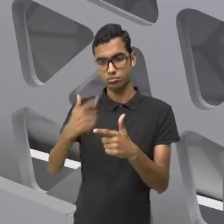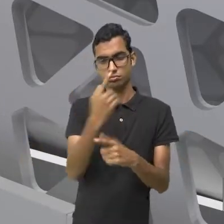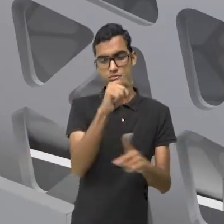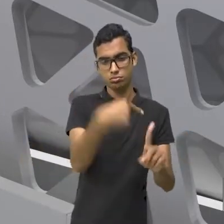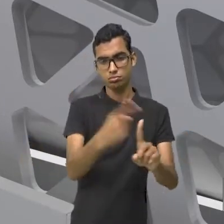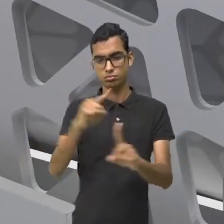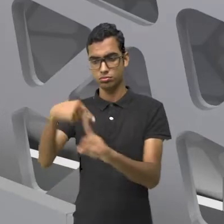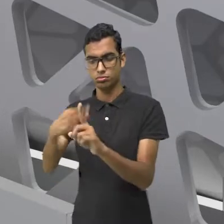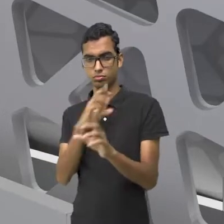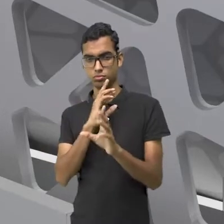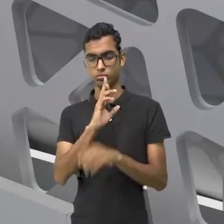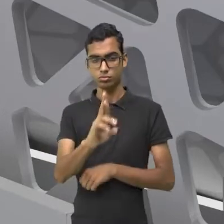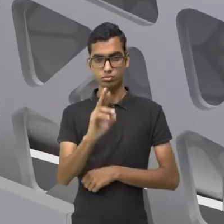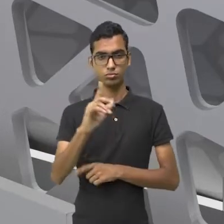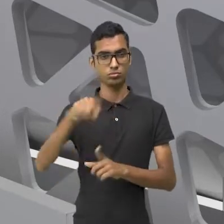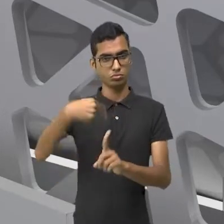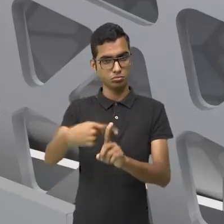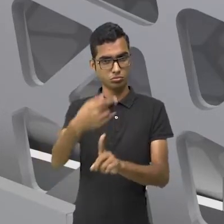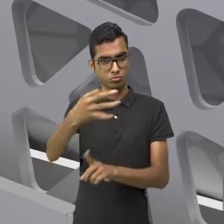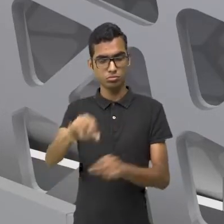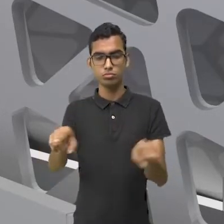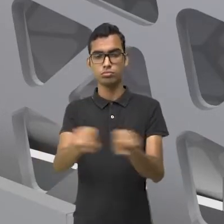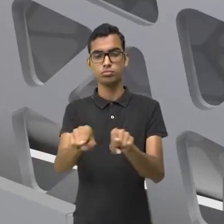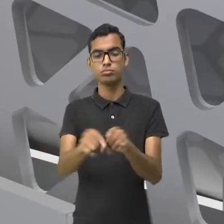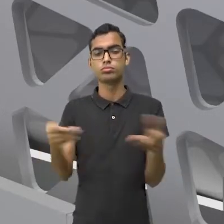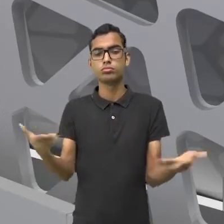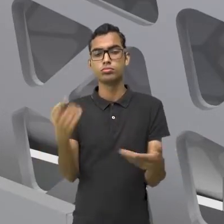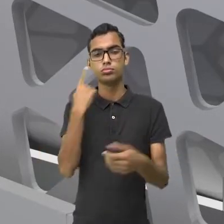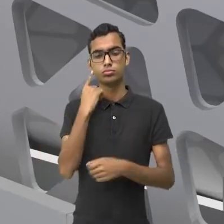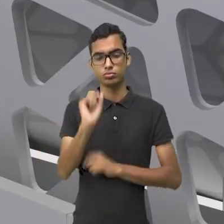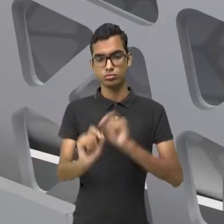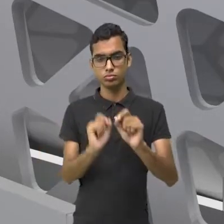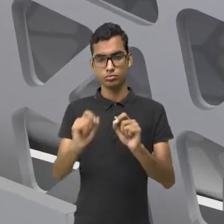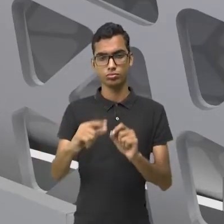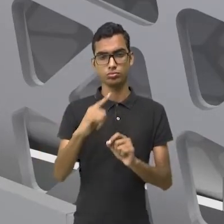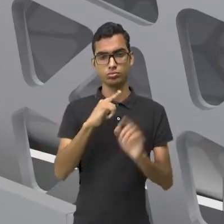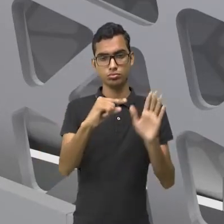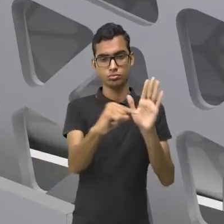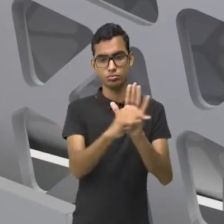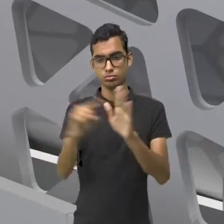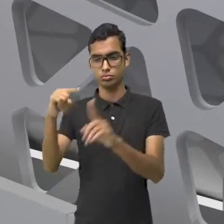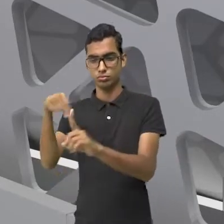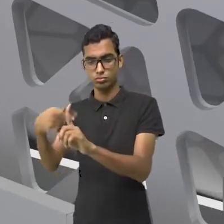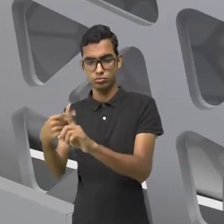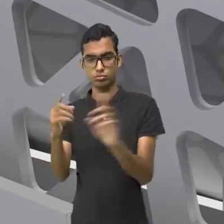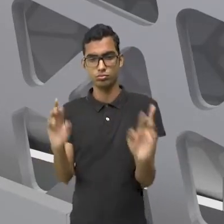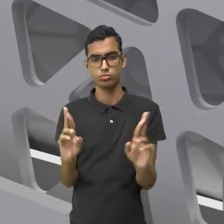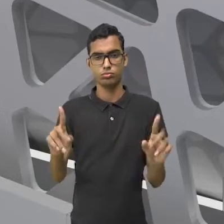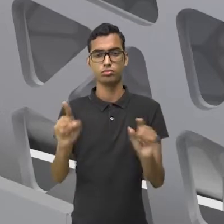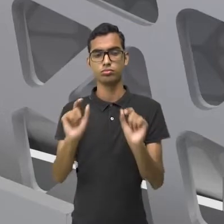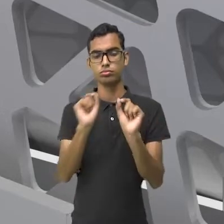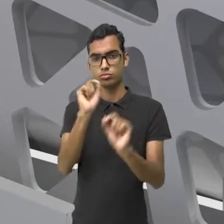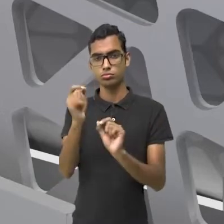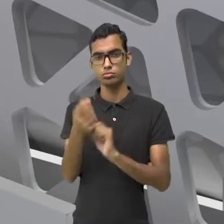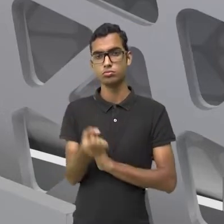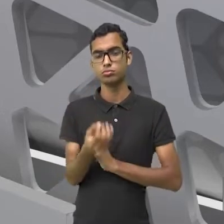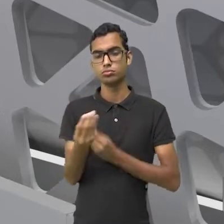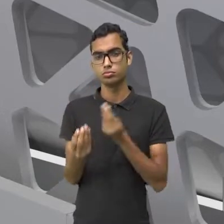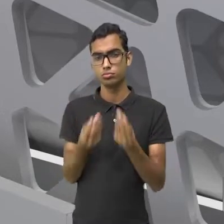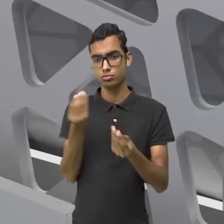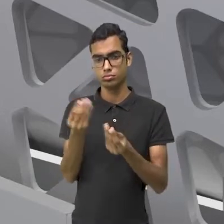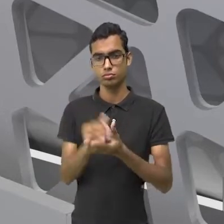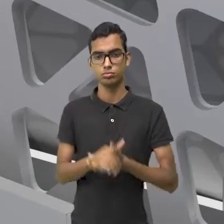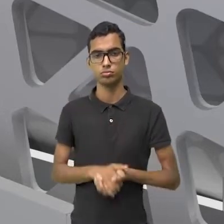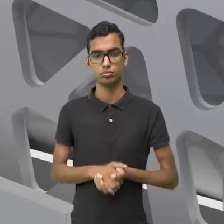iguais. O resultado é positivo. Acabou-se. Divisão de sinais contrários. Ou seja, um negativo e um